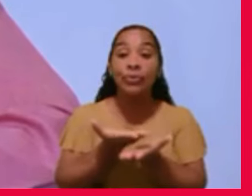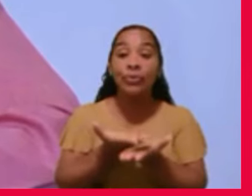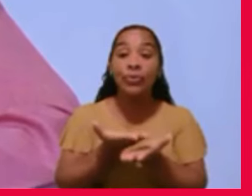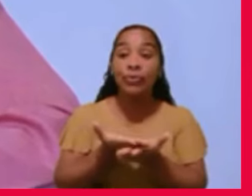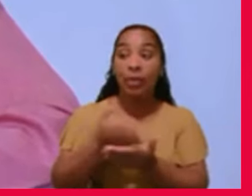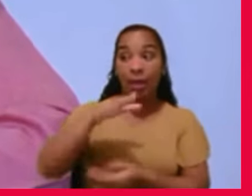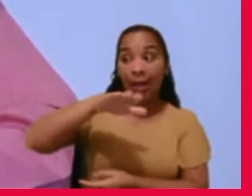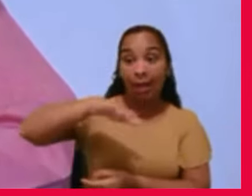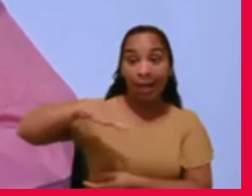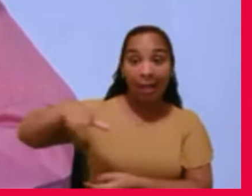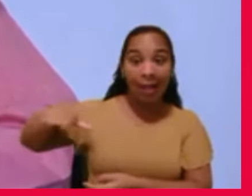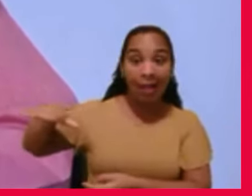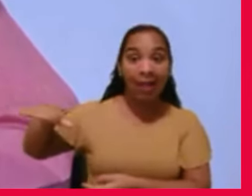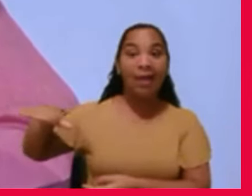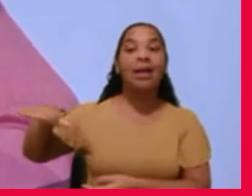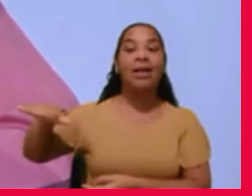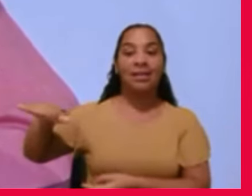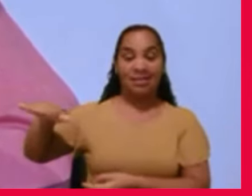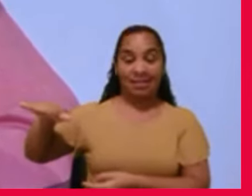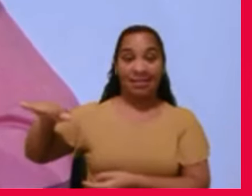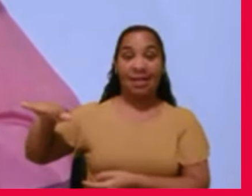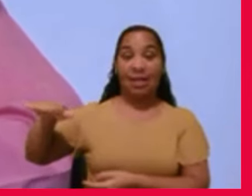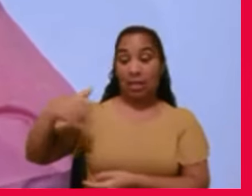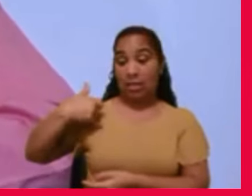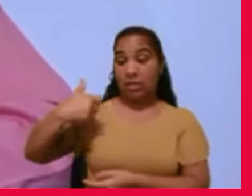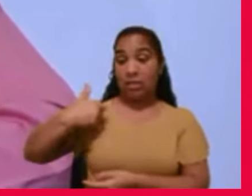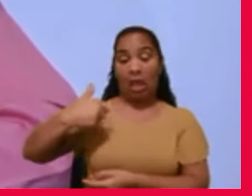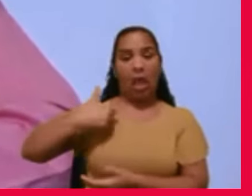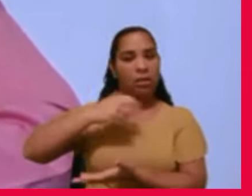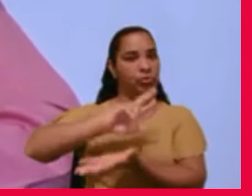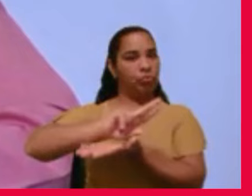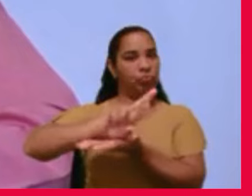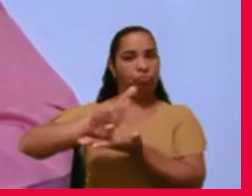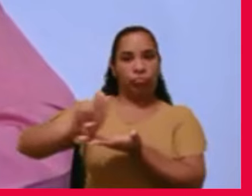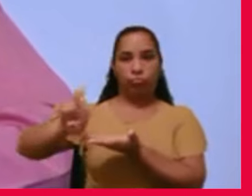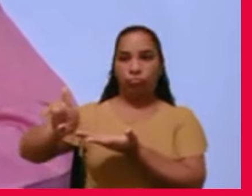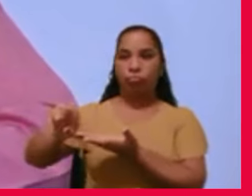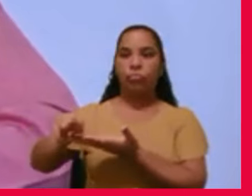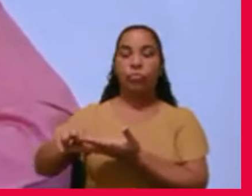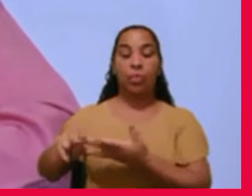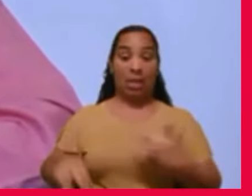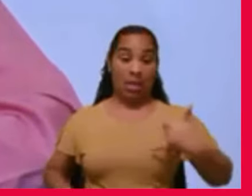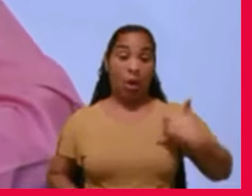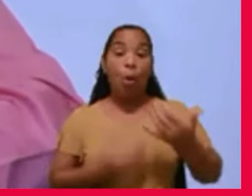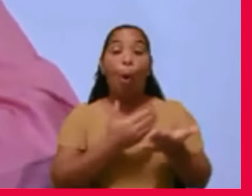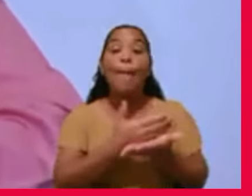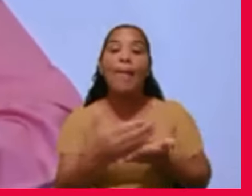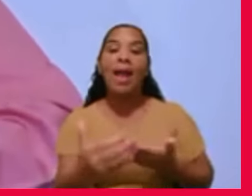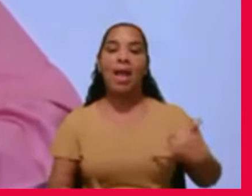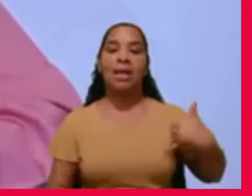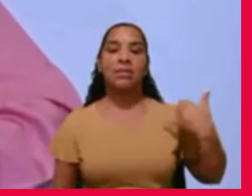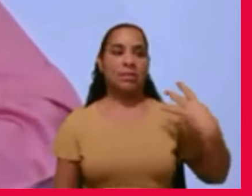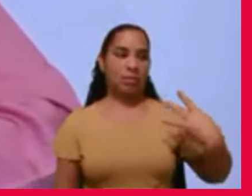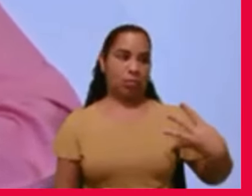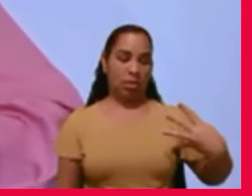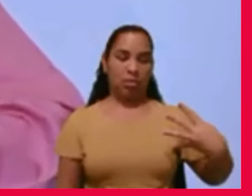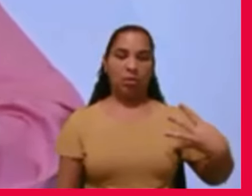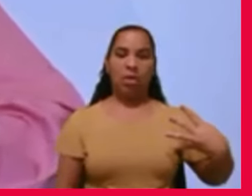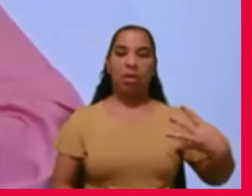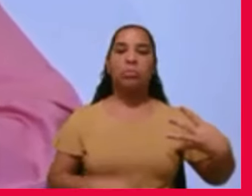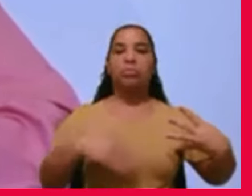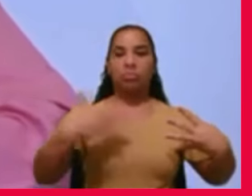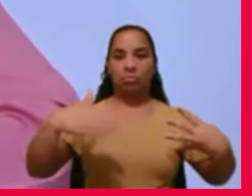de qualquer idade, após os quatro anos, e principalmente para